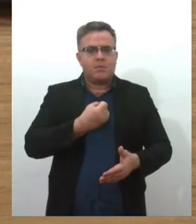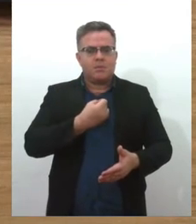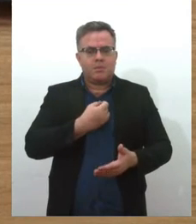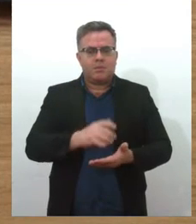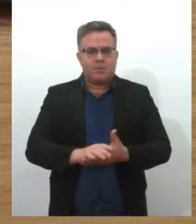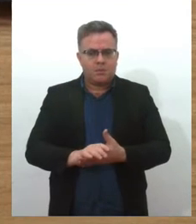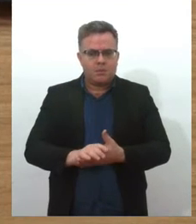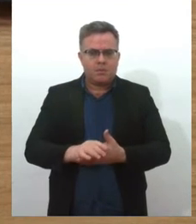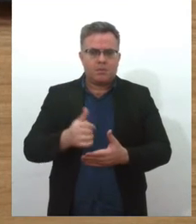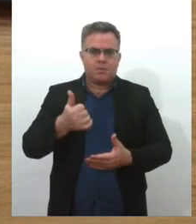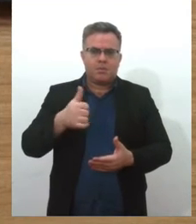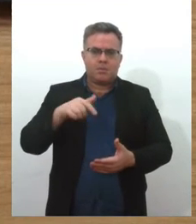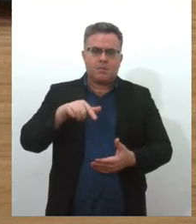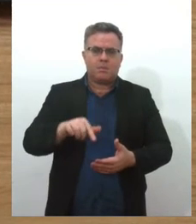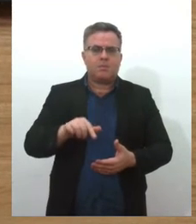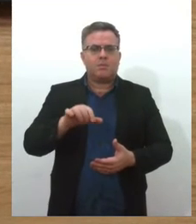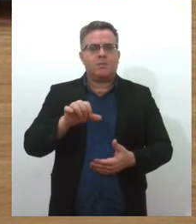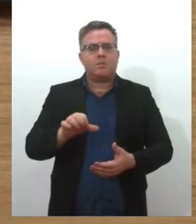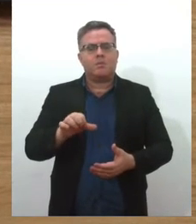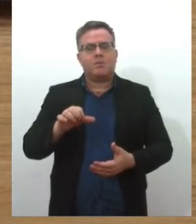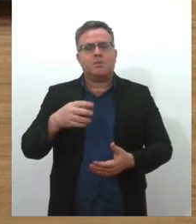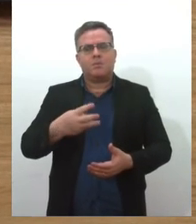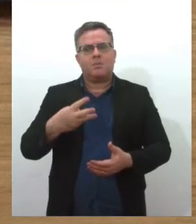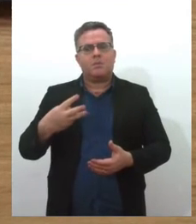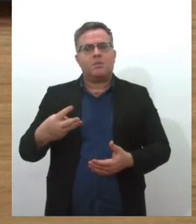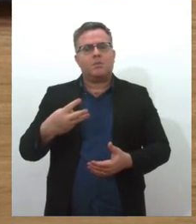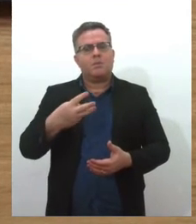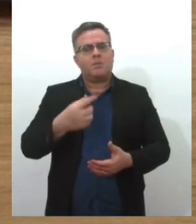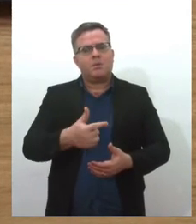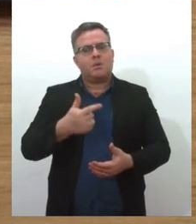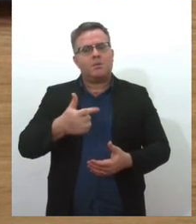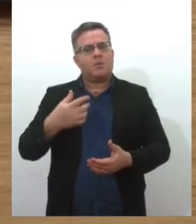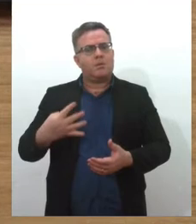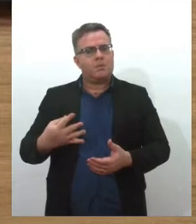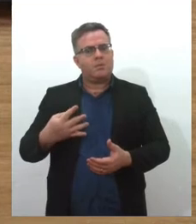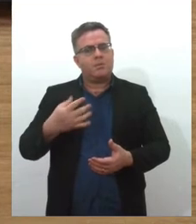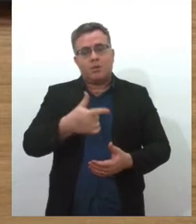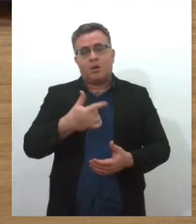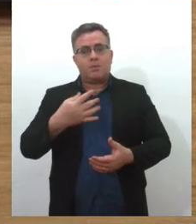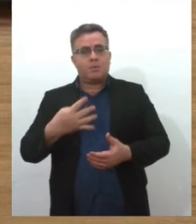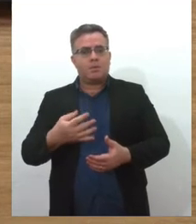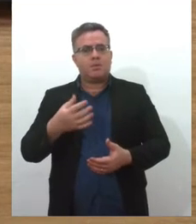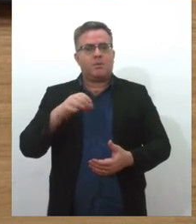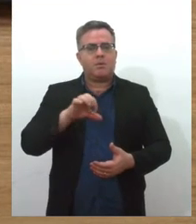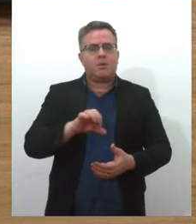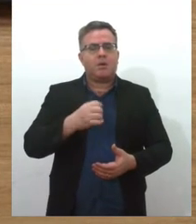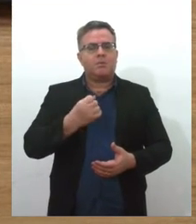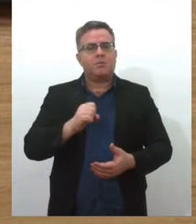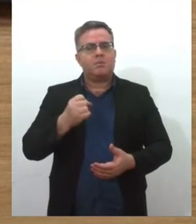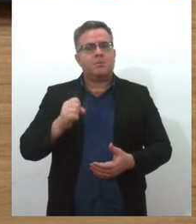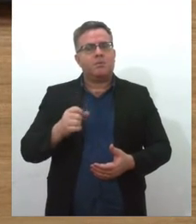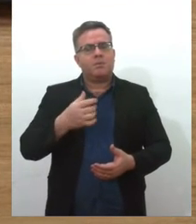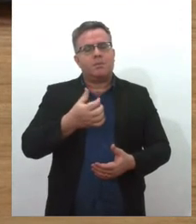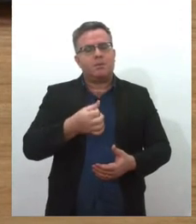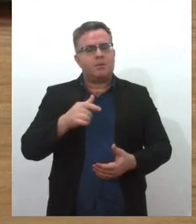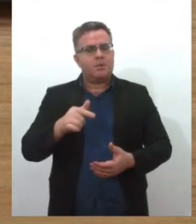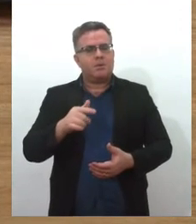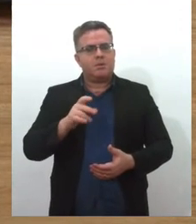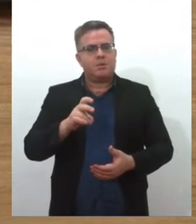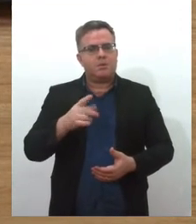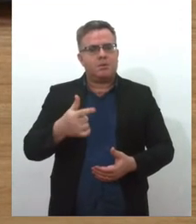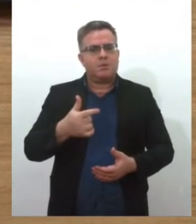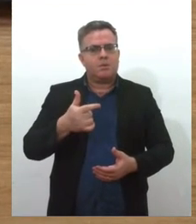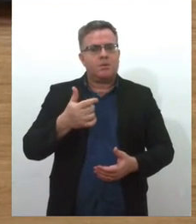-3226-4014 e no 988-67-5294.